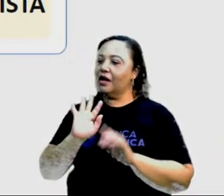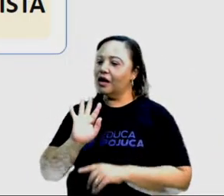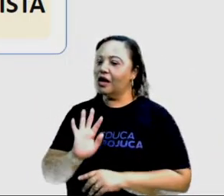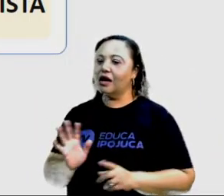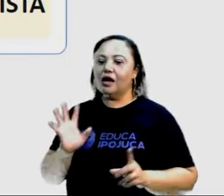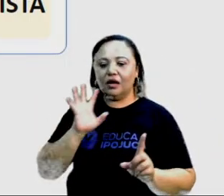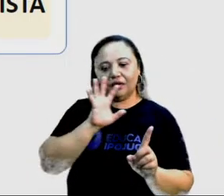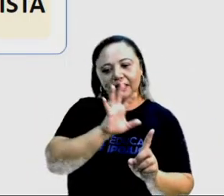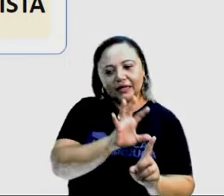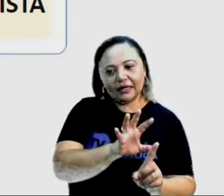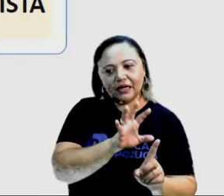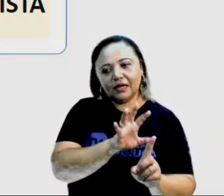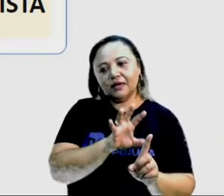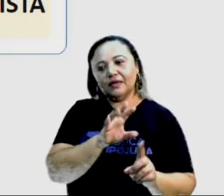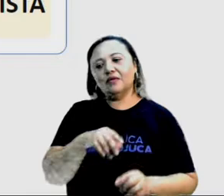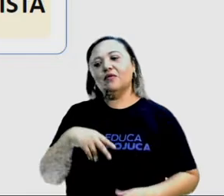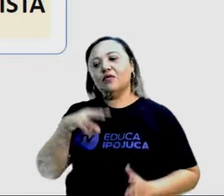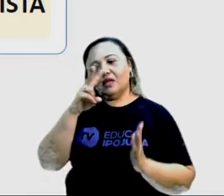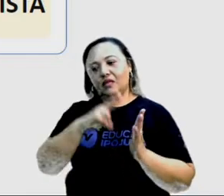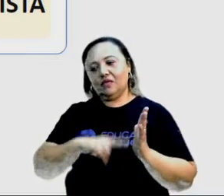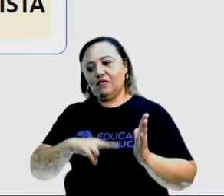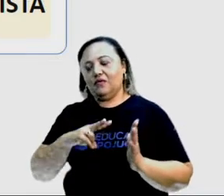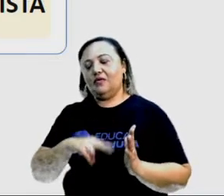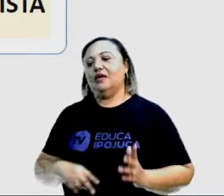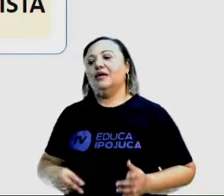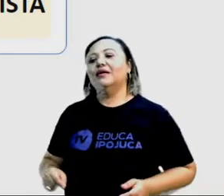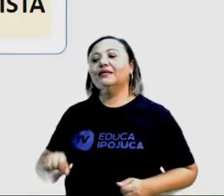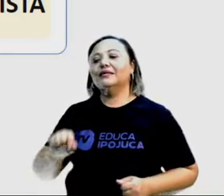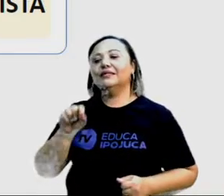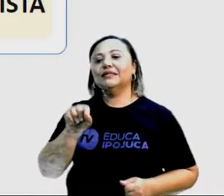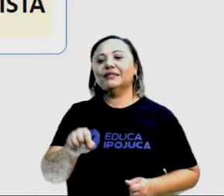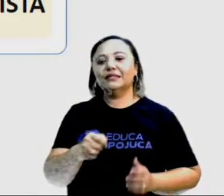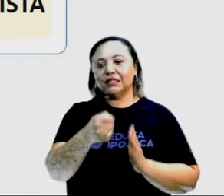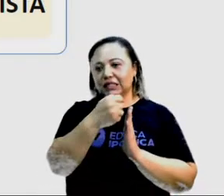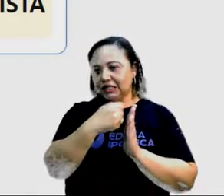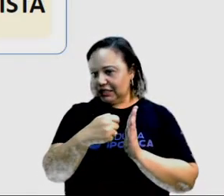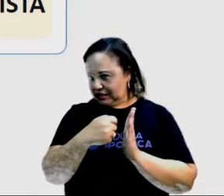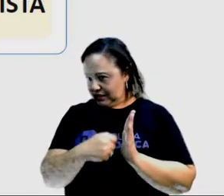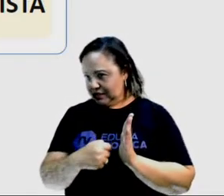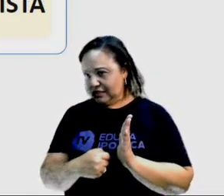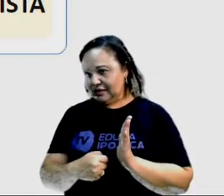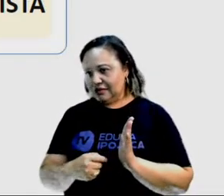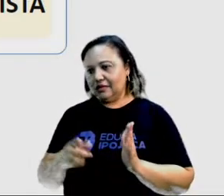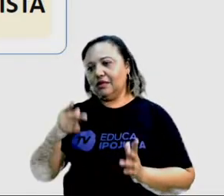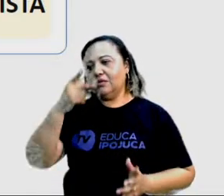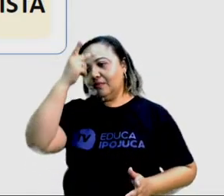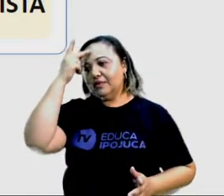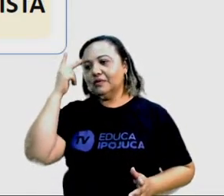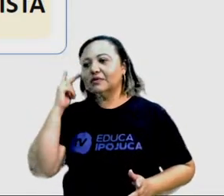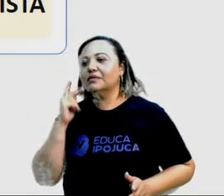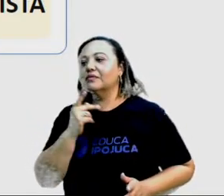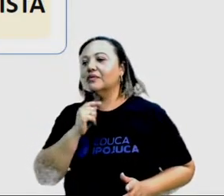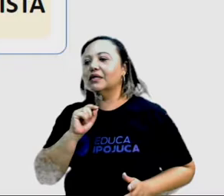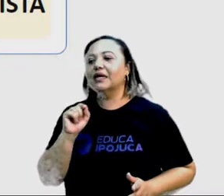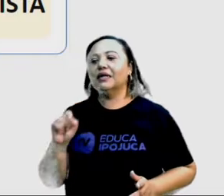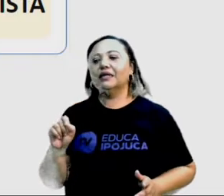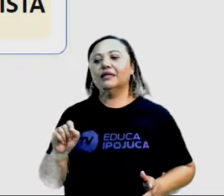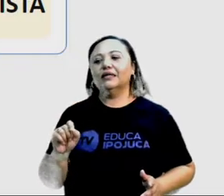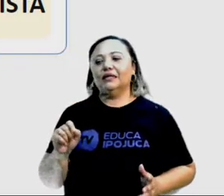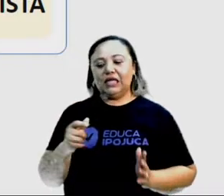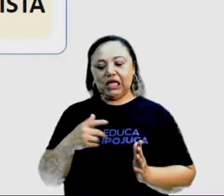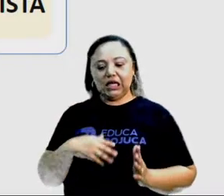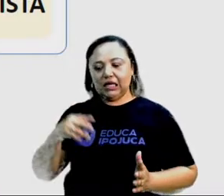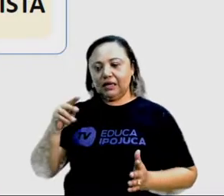interlocutores desse meu texto. E, geralmente, quem escreve é um articulista. A linguagem é a linguagem